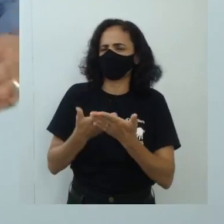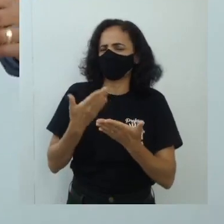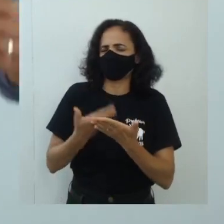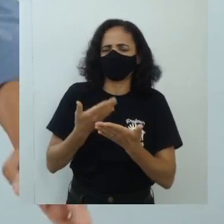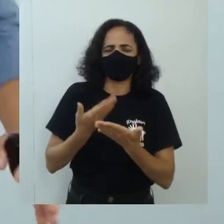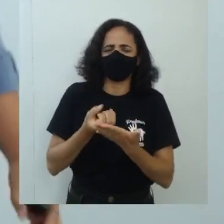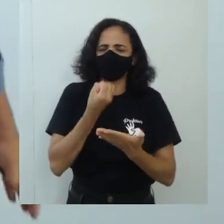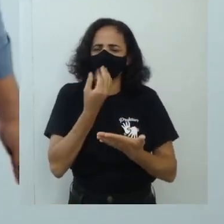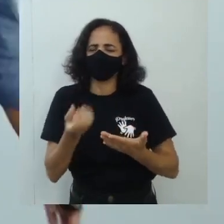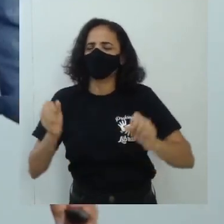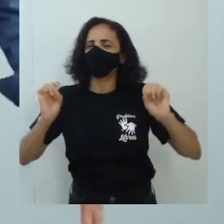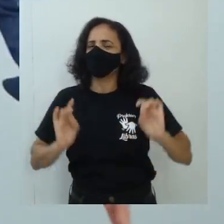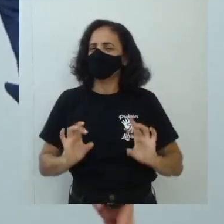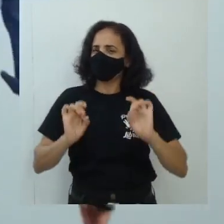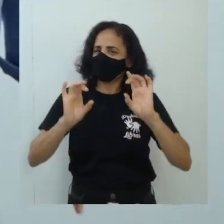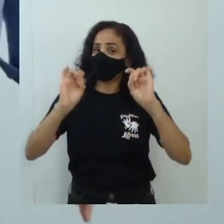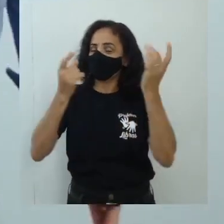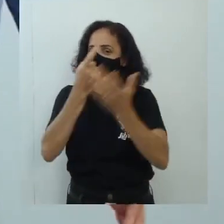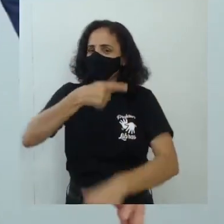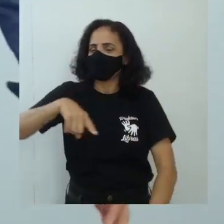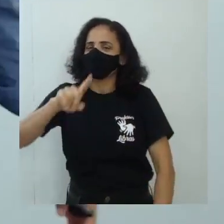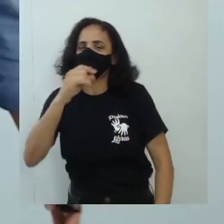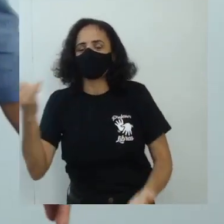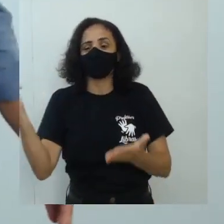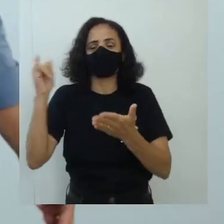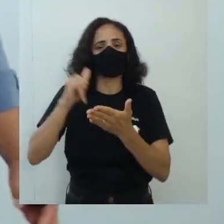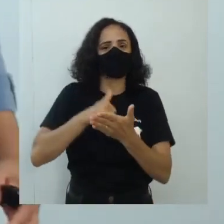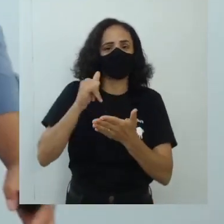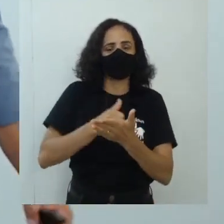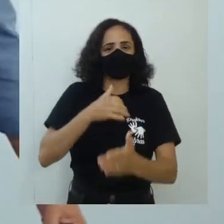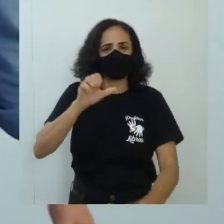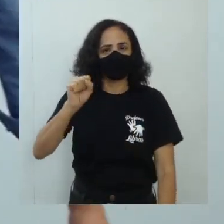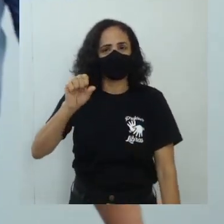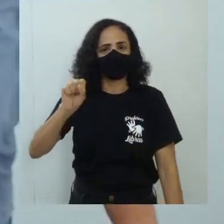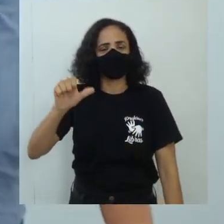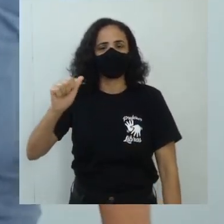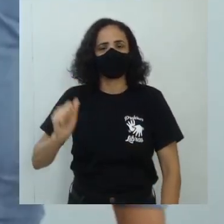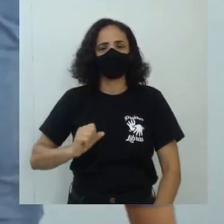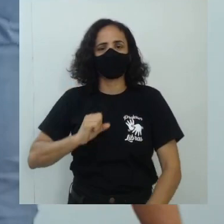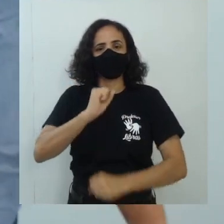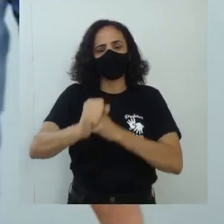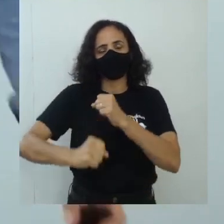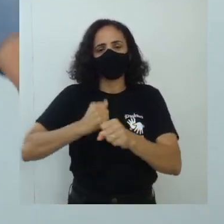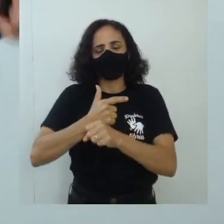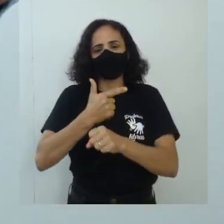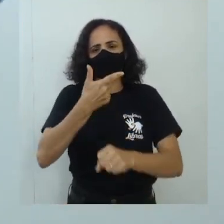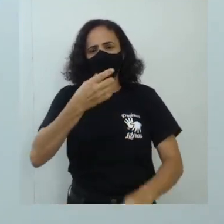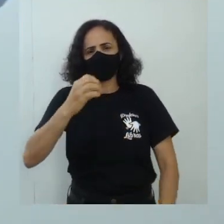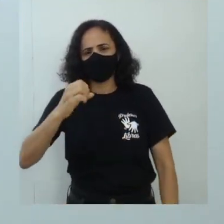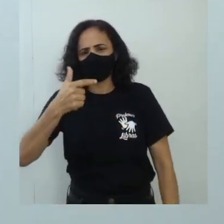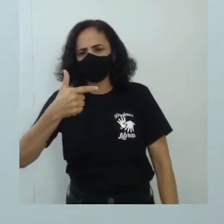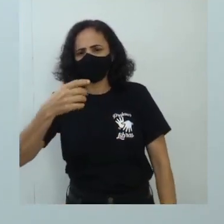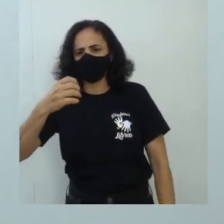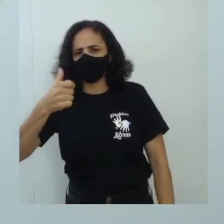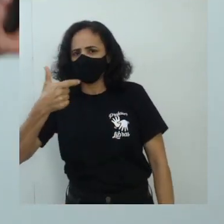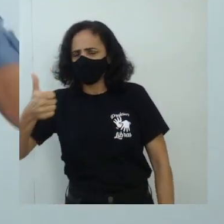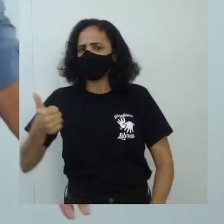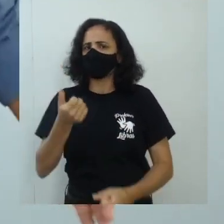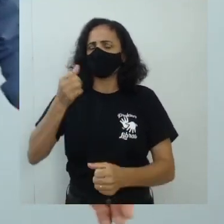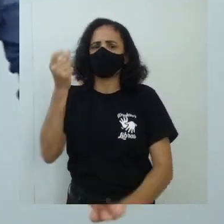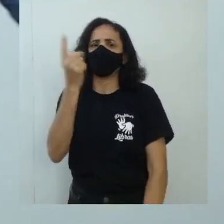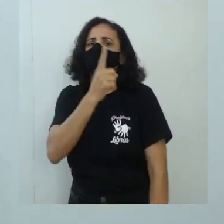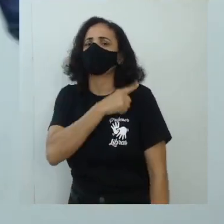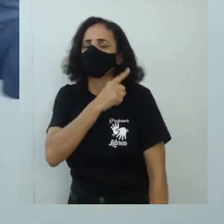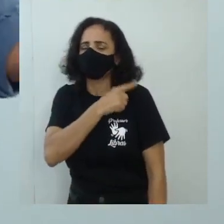muito, muito, muito especial. Você que se inscreveu aí no SSA 2021, você que é do primeiro ano